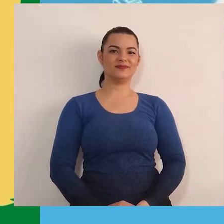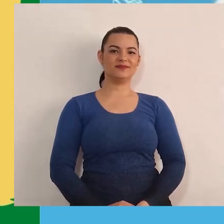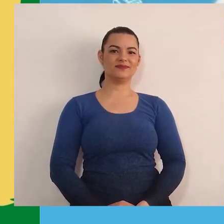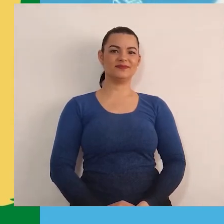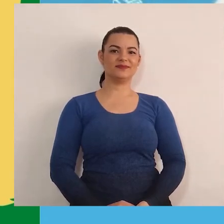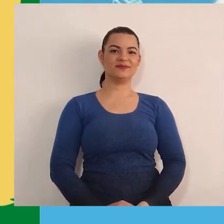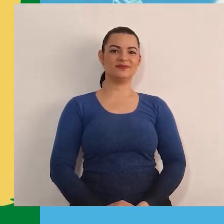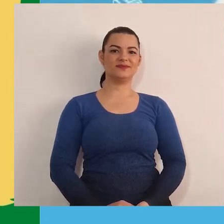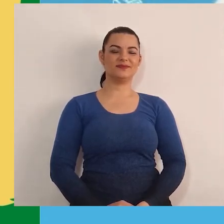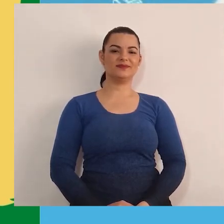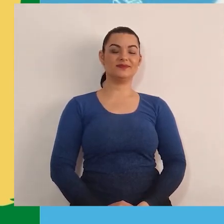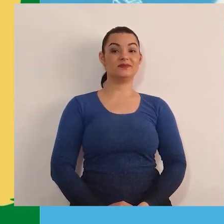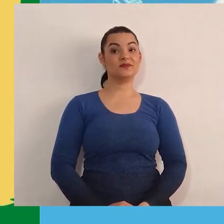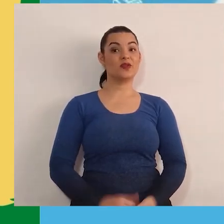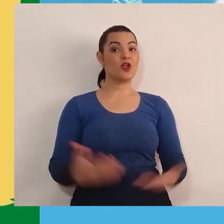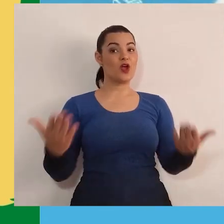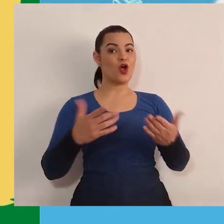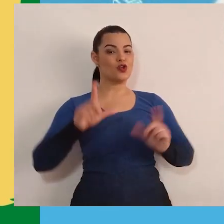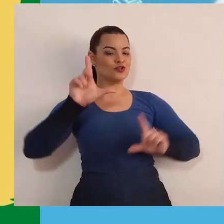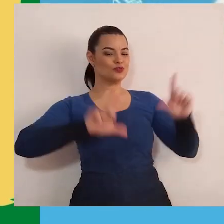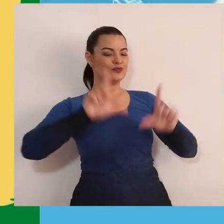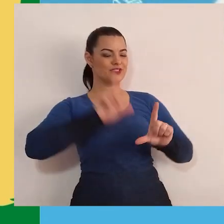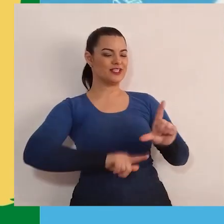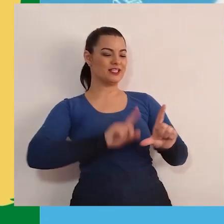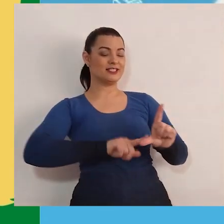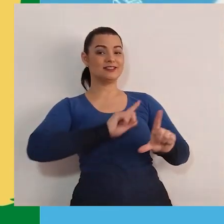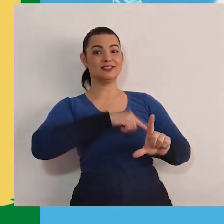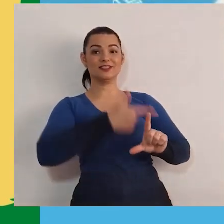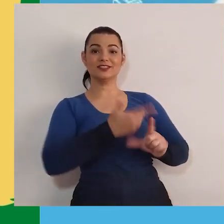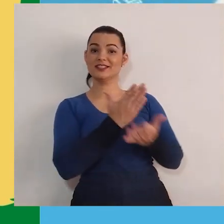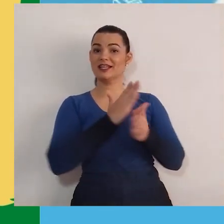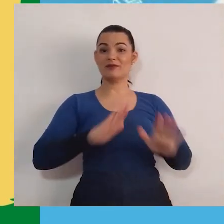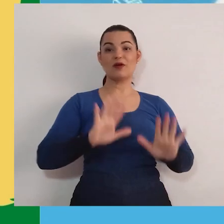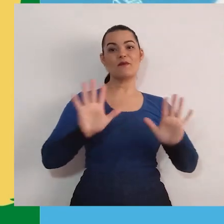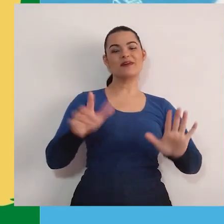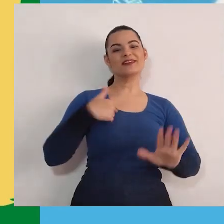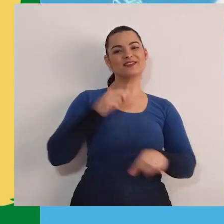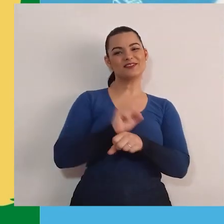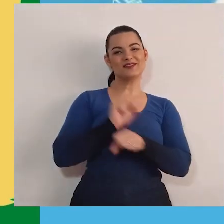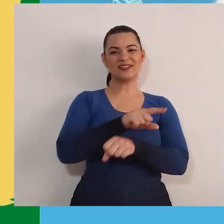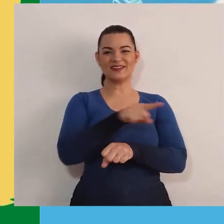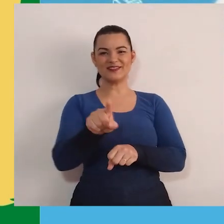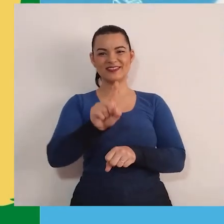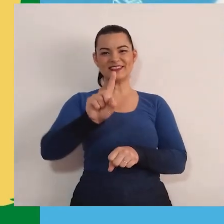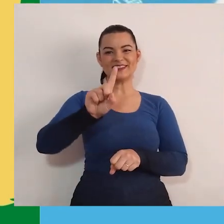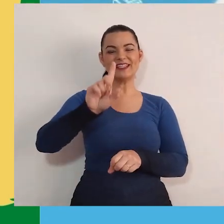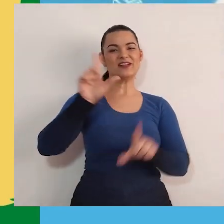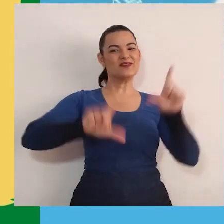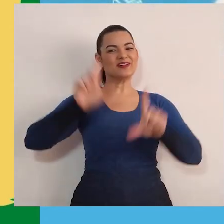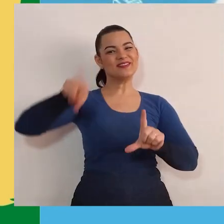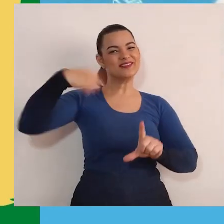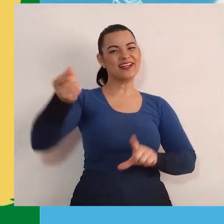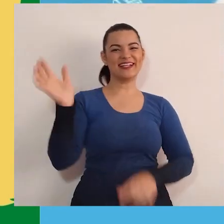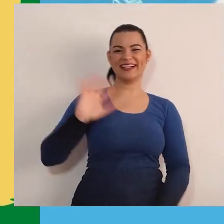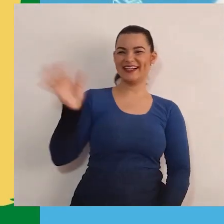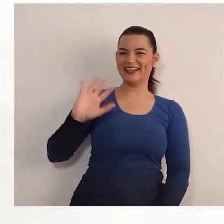O programa Além das Letras vai ficando por aqui, mas eu te espero no próximo programa. Tchau, tchau!